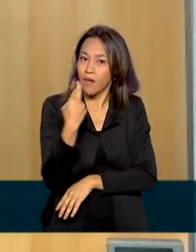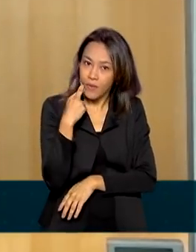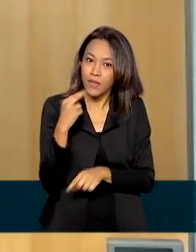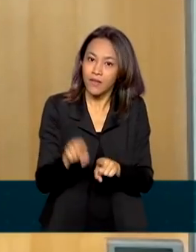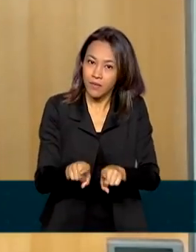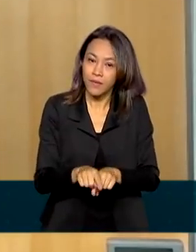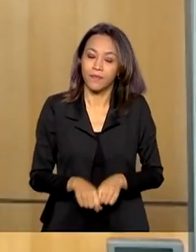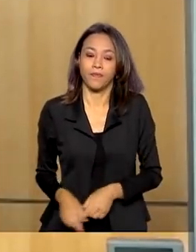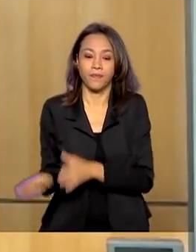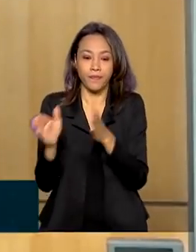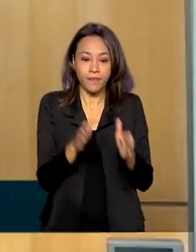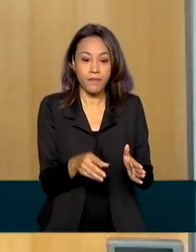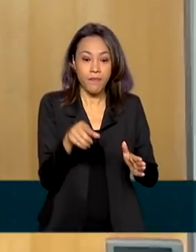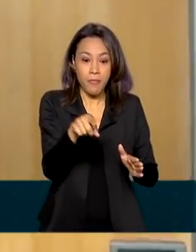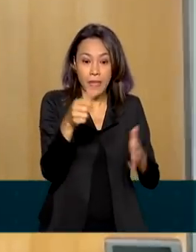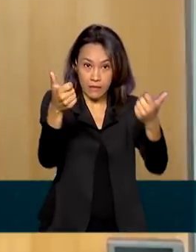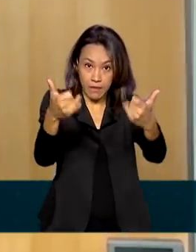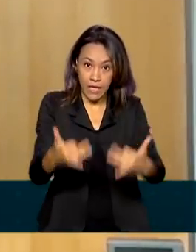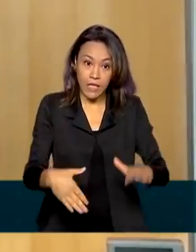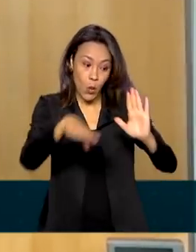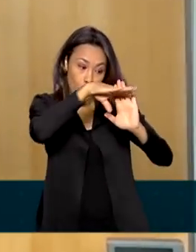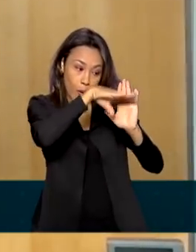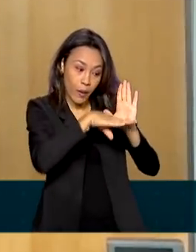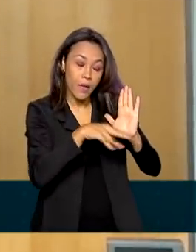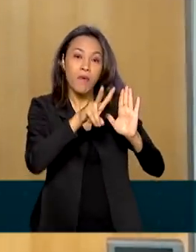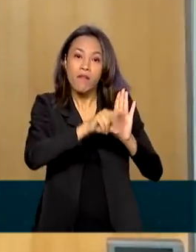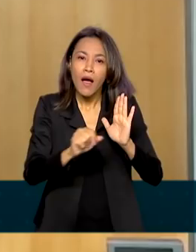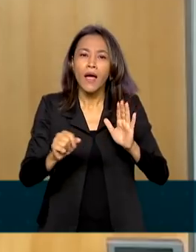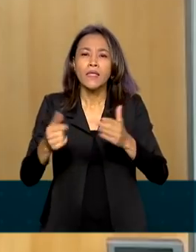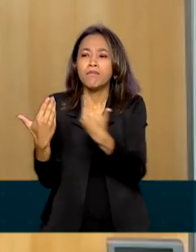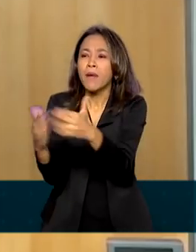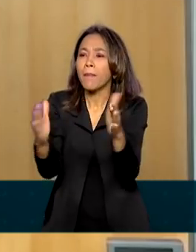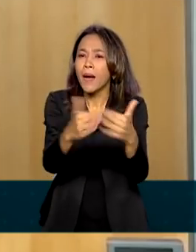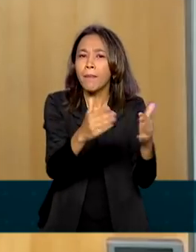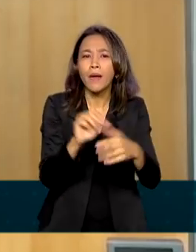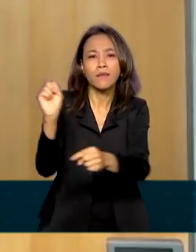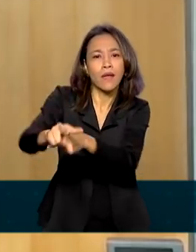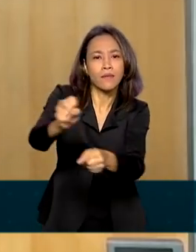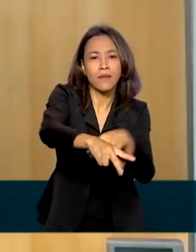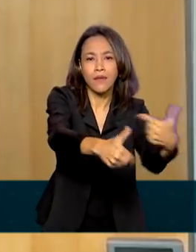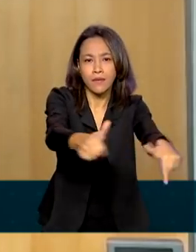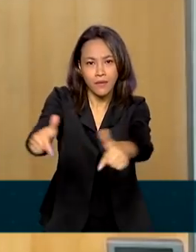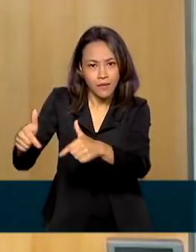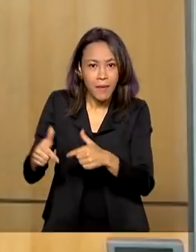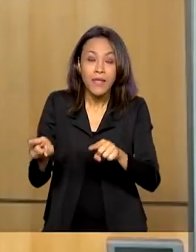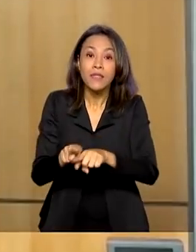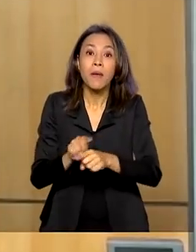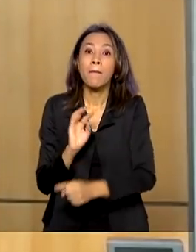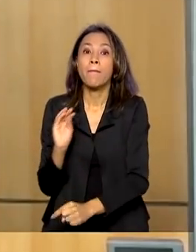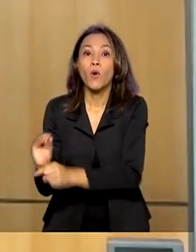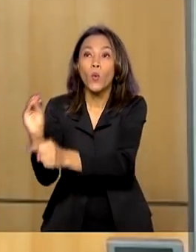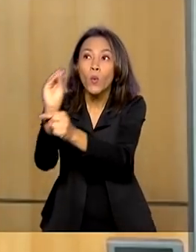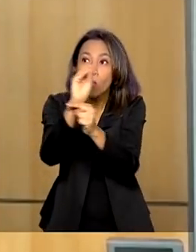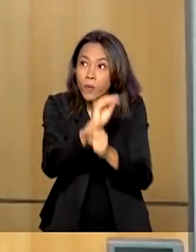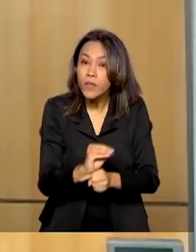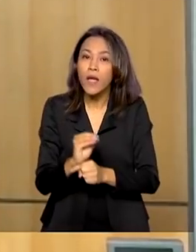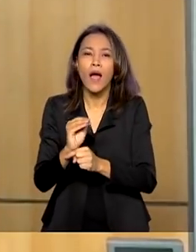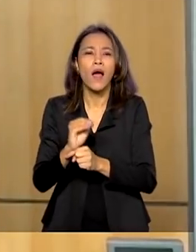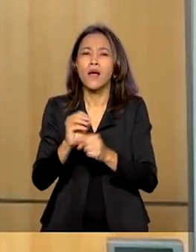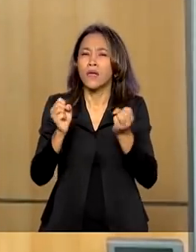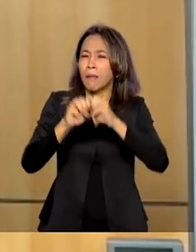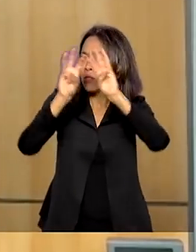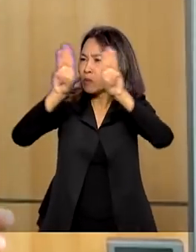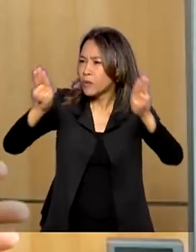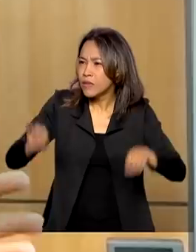Revive vai gerar emprego e renda através de concessão e a manutenção dos patrimônios históricos e culturais sem